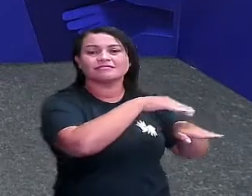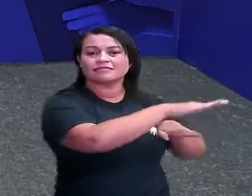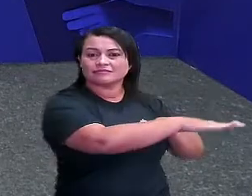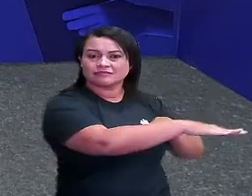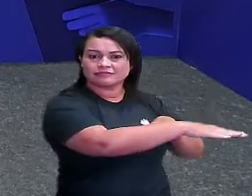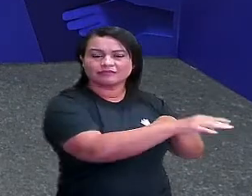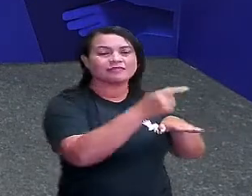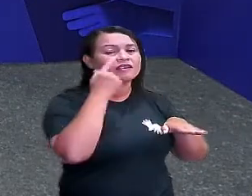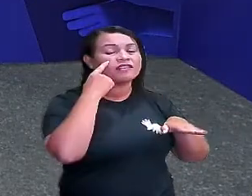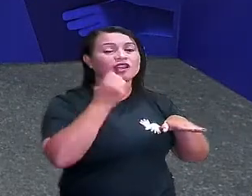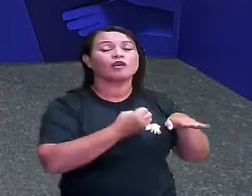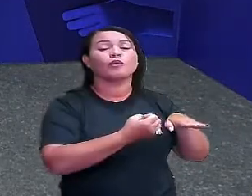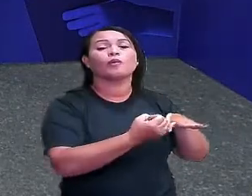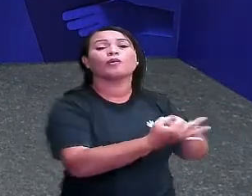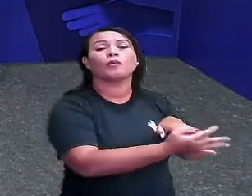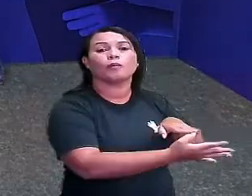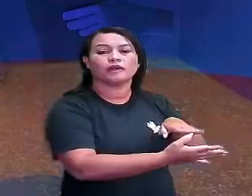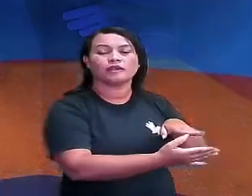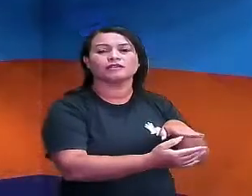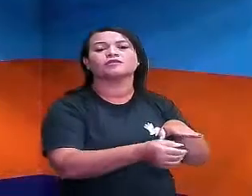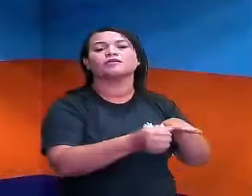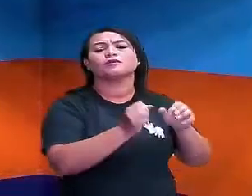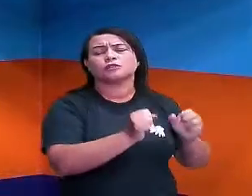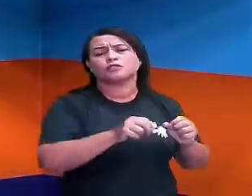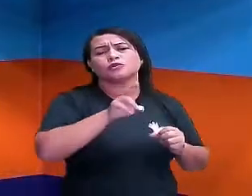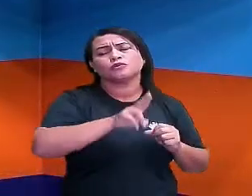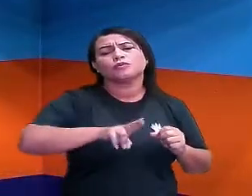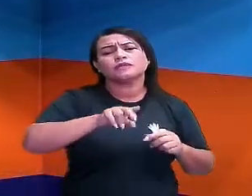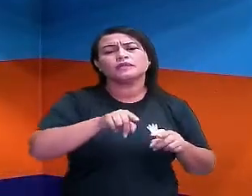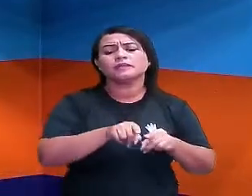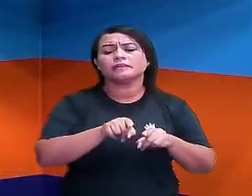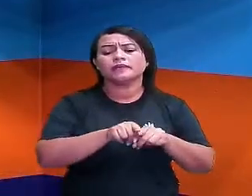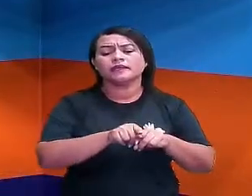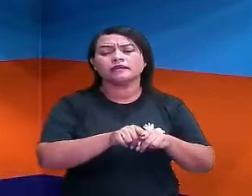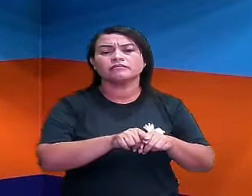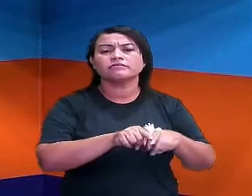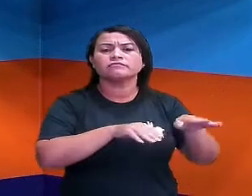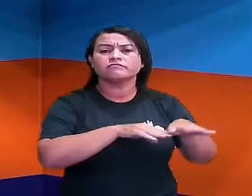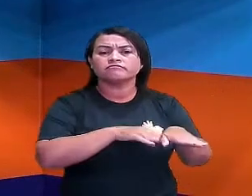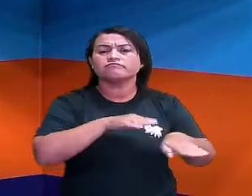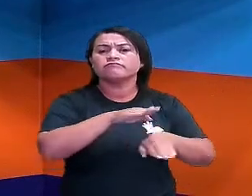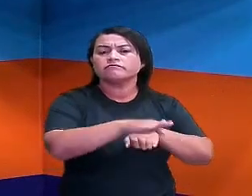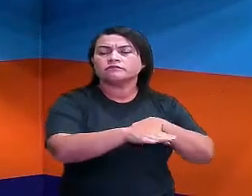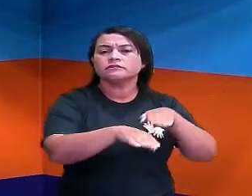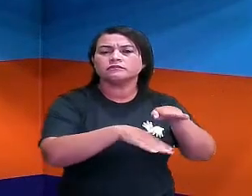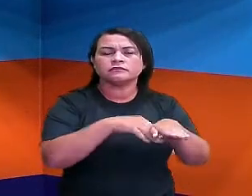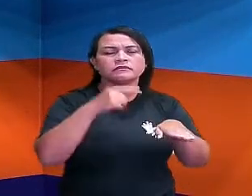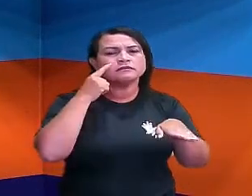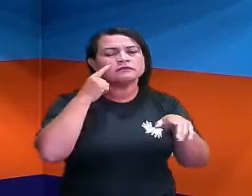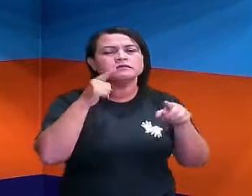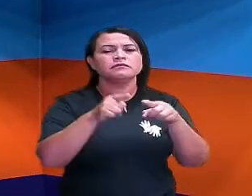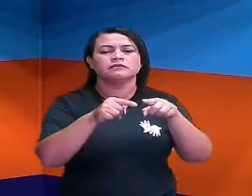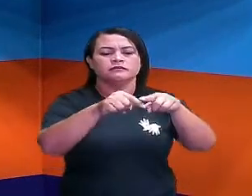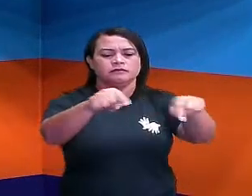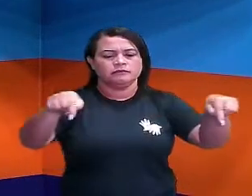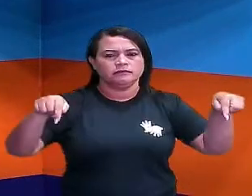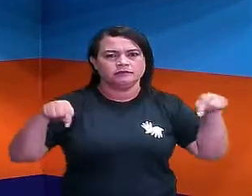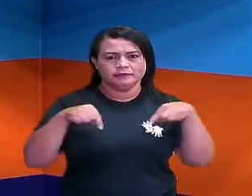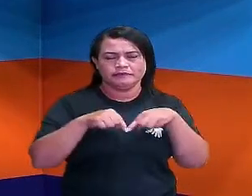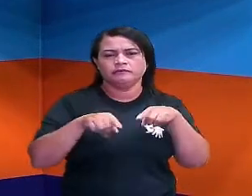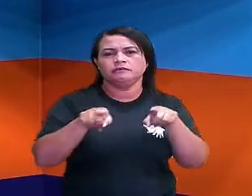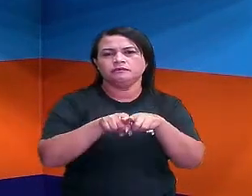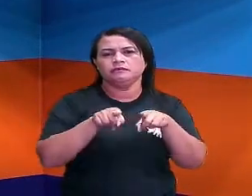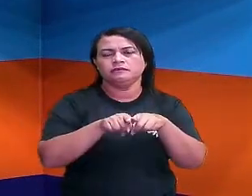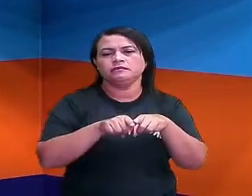outro. E aí, a gente pode usar os passos para medir a distância, por exemplo, da sala até a cozinha, a